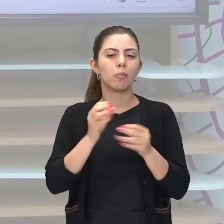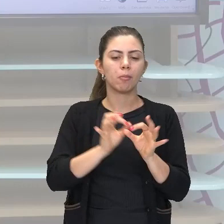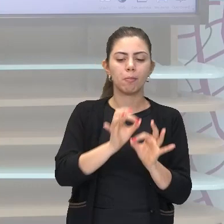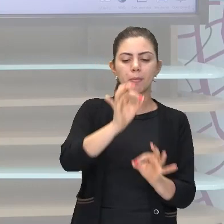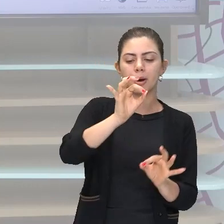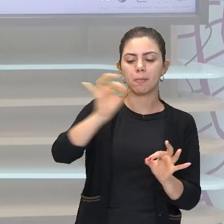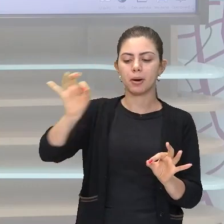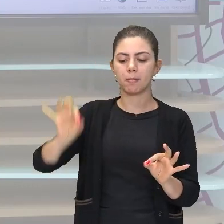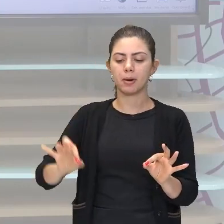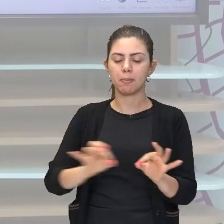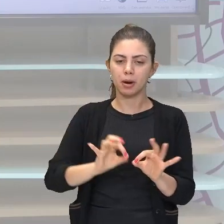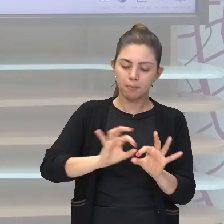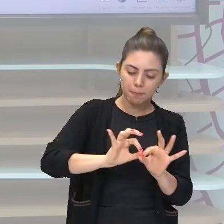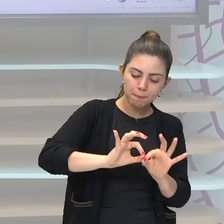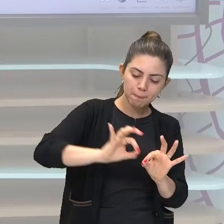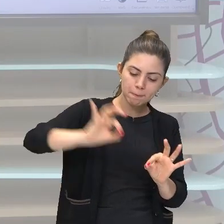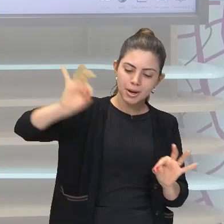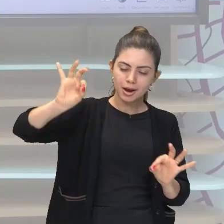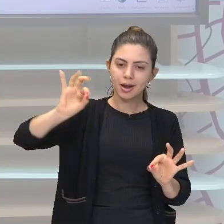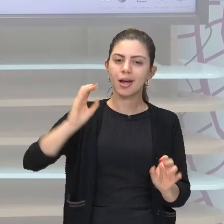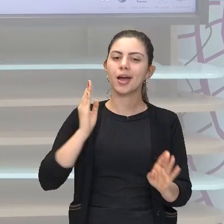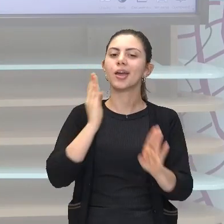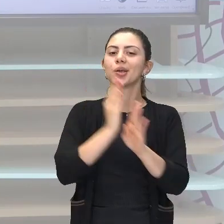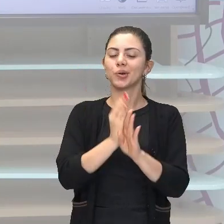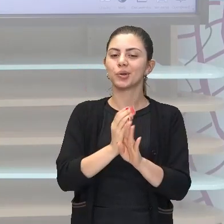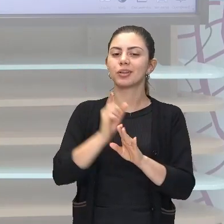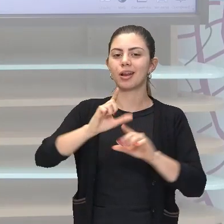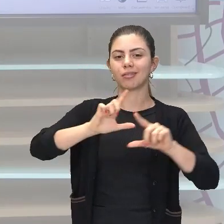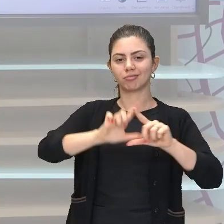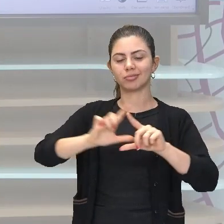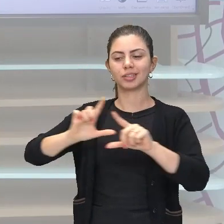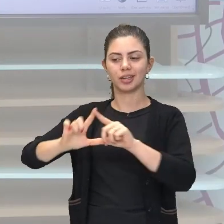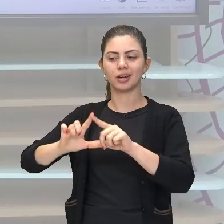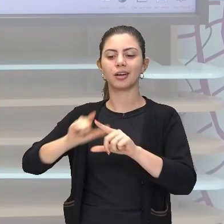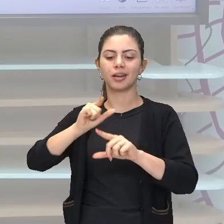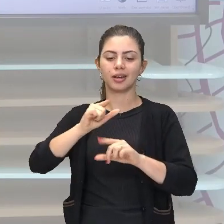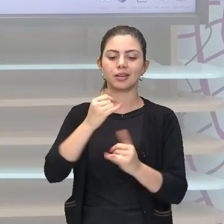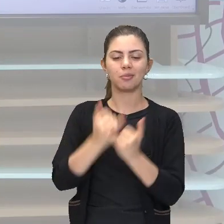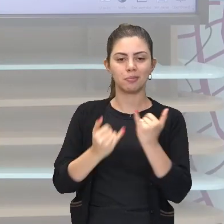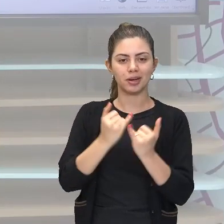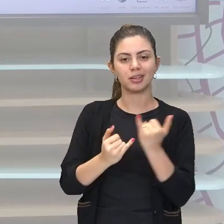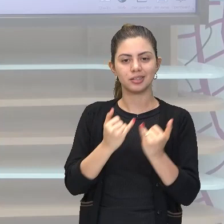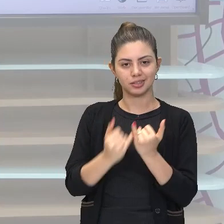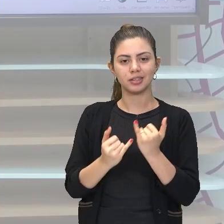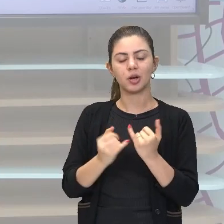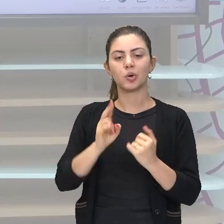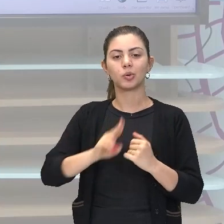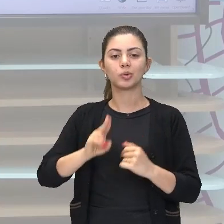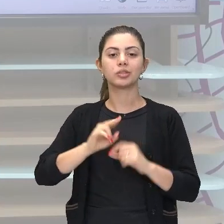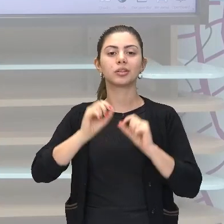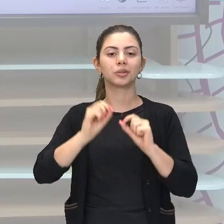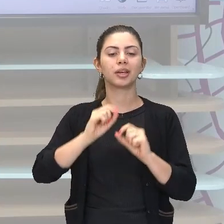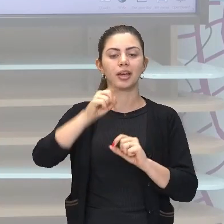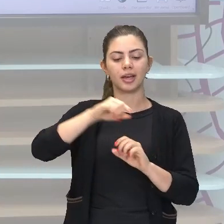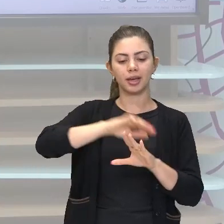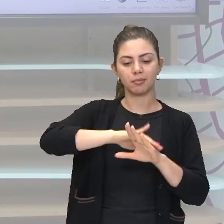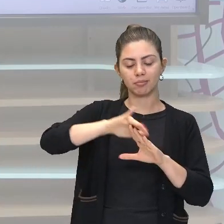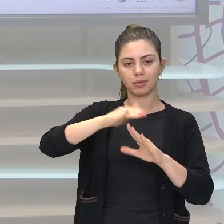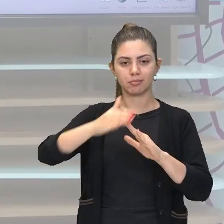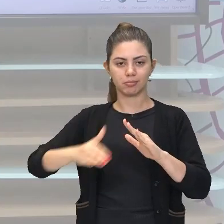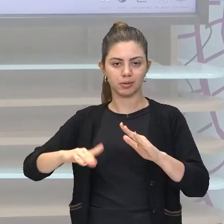encontrar os triângulos e mostrar que eles são congruentes pelo critério ângulo, aliás, lado, ângulo,